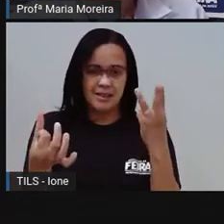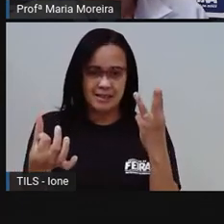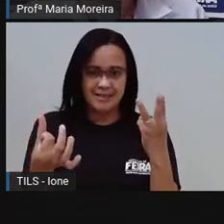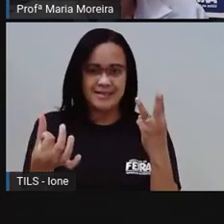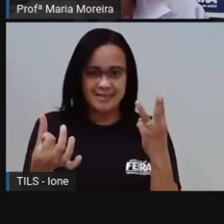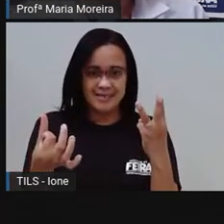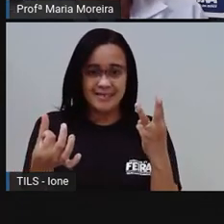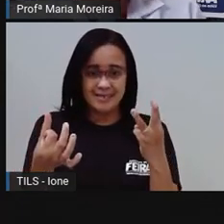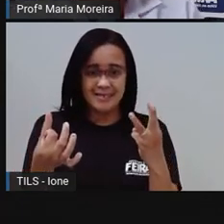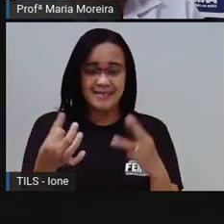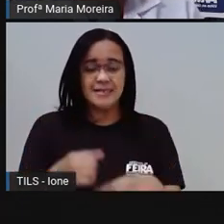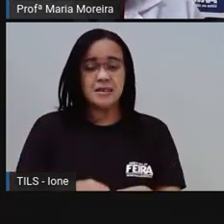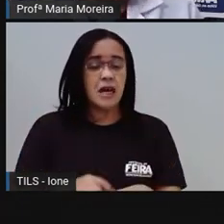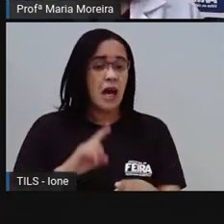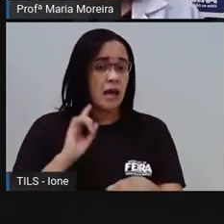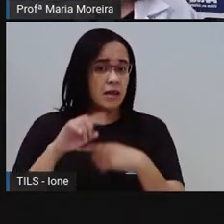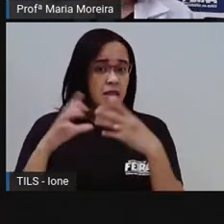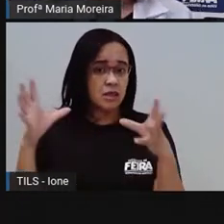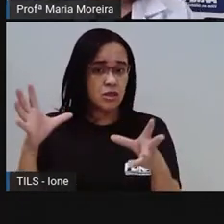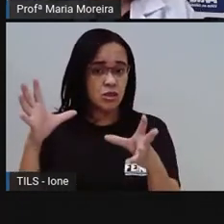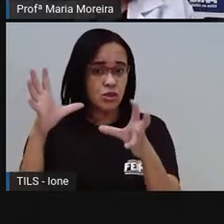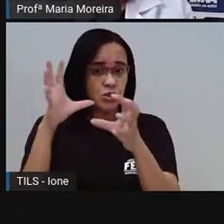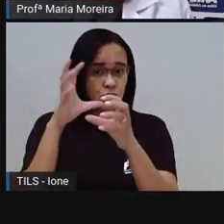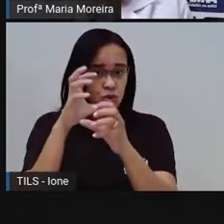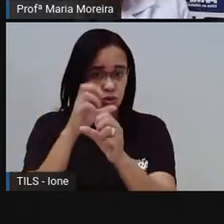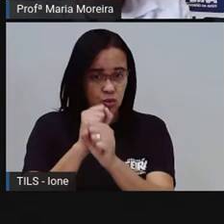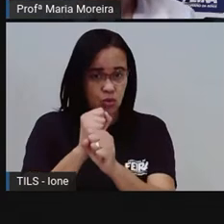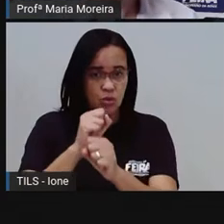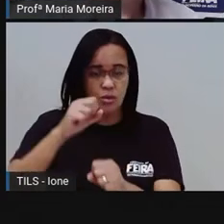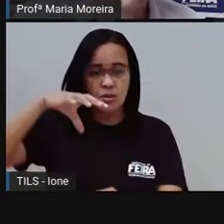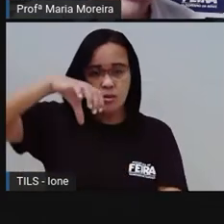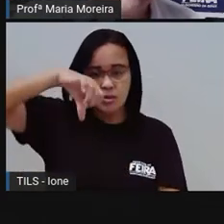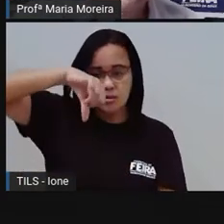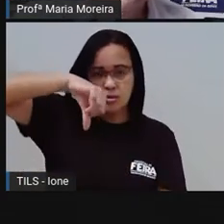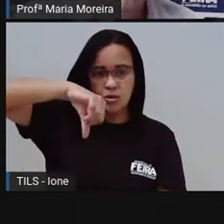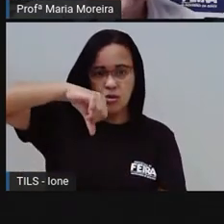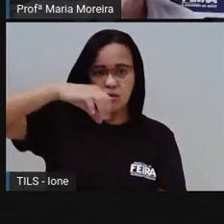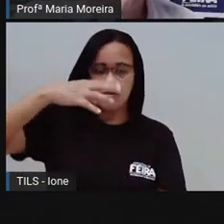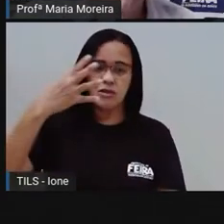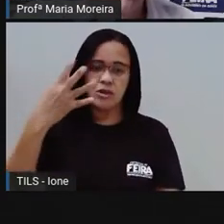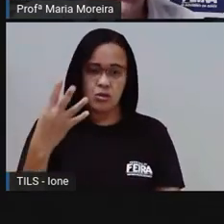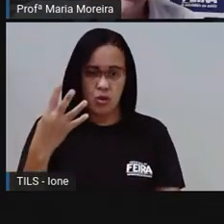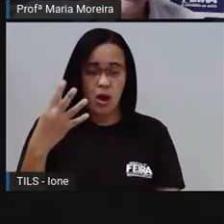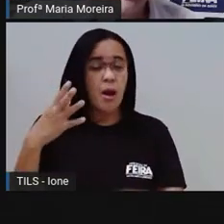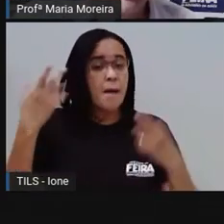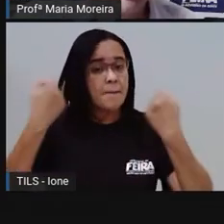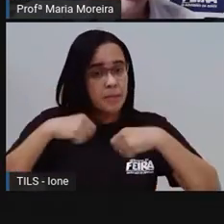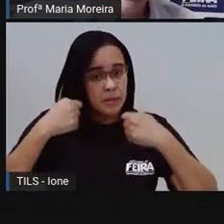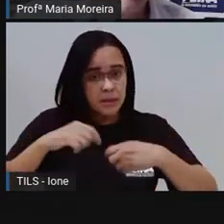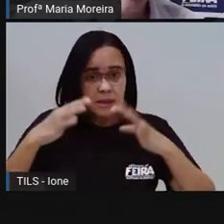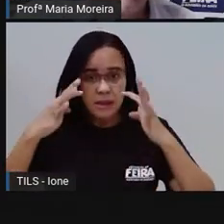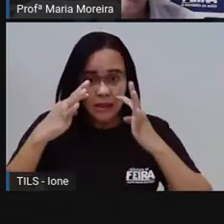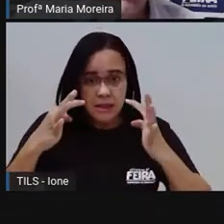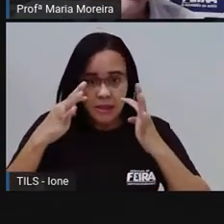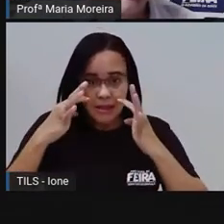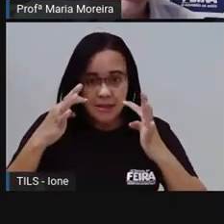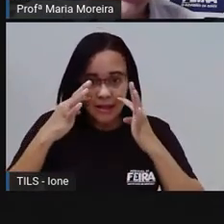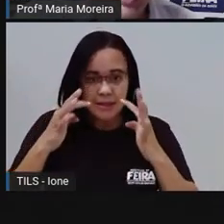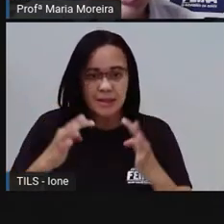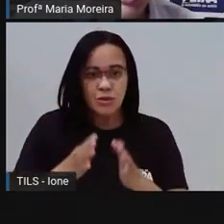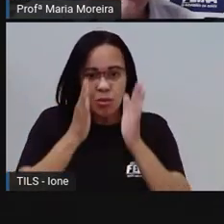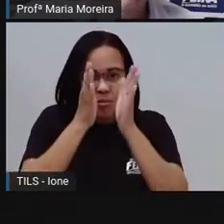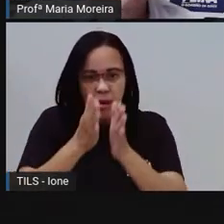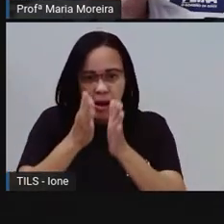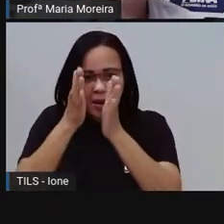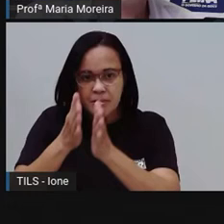com 94. Eu tenho que lembrar uma coisa, né? Unidade embaixo de unidade, aqui, ó, o 4 da